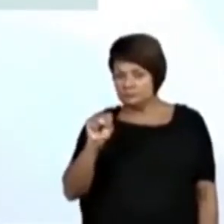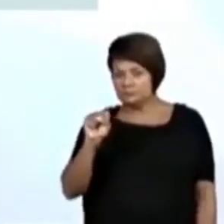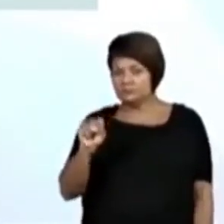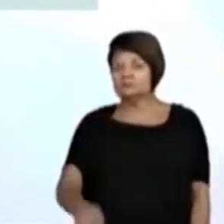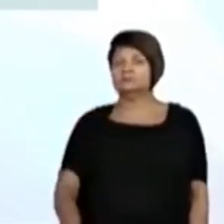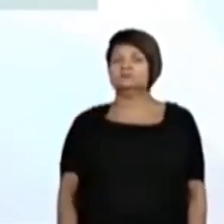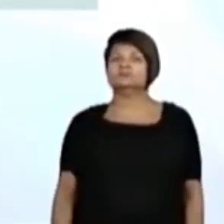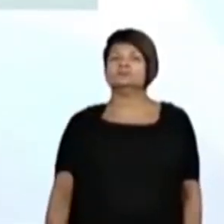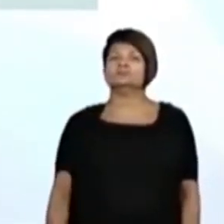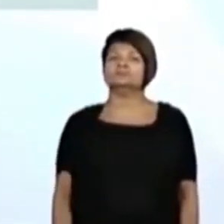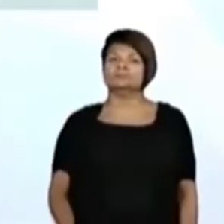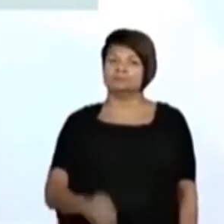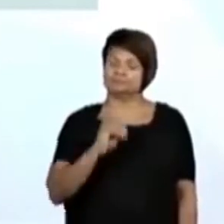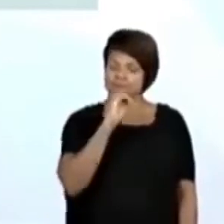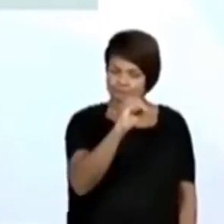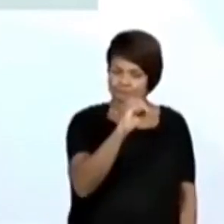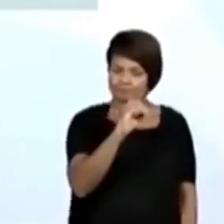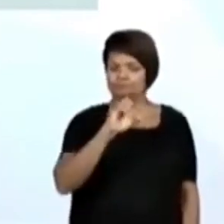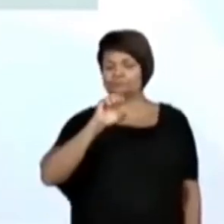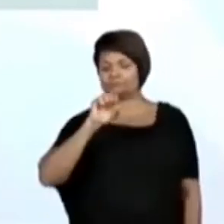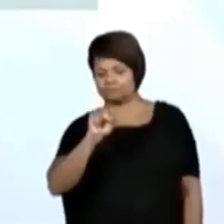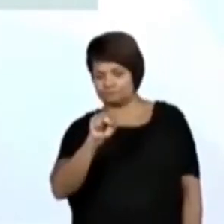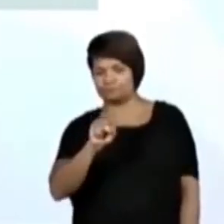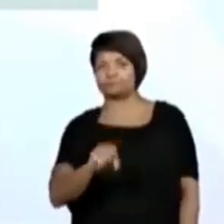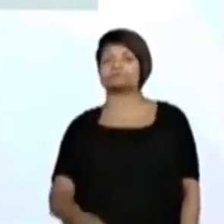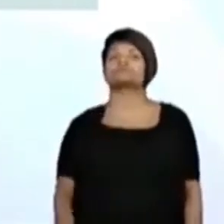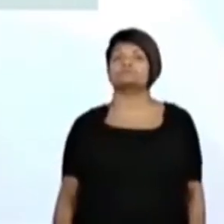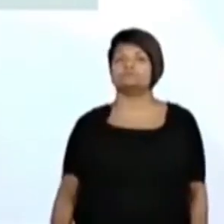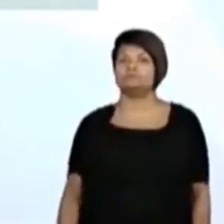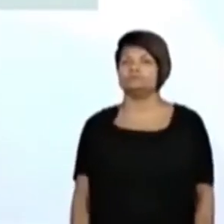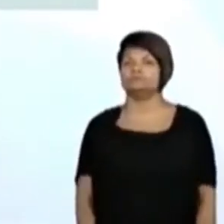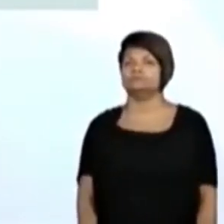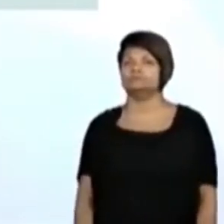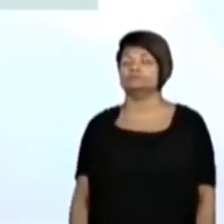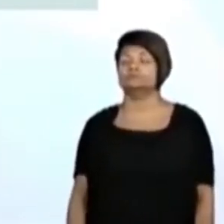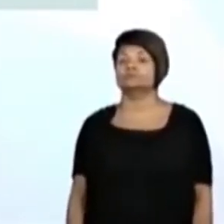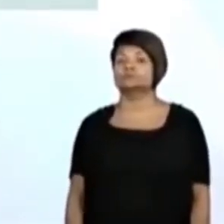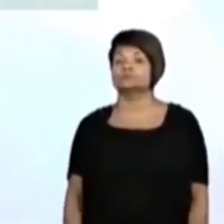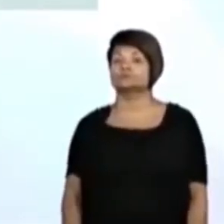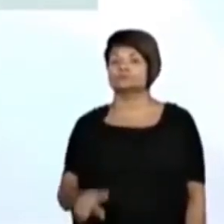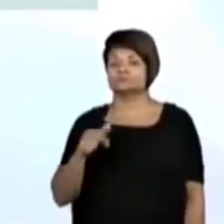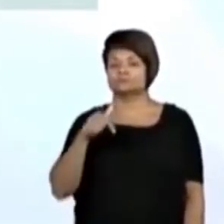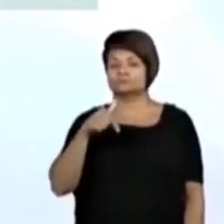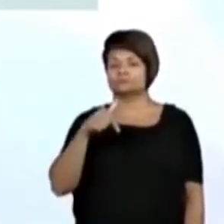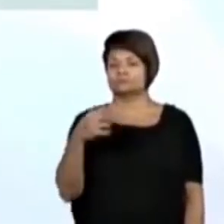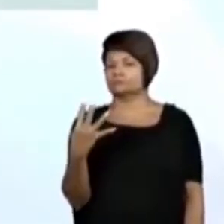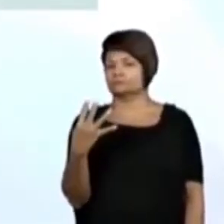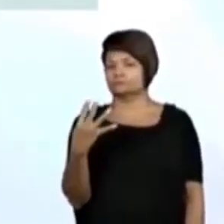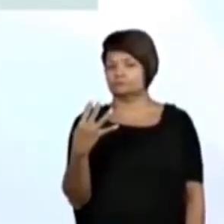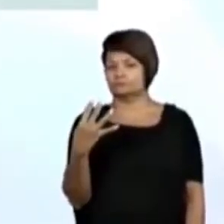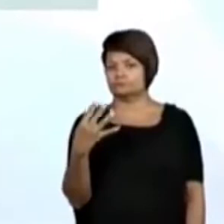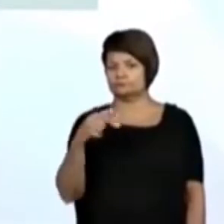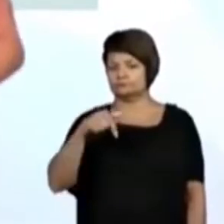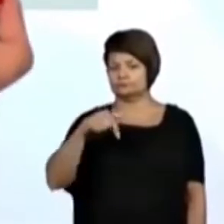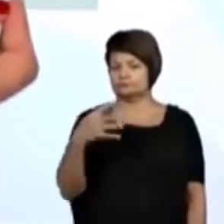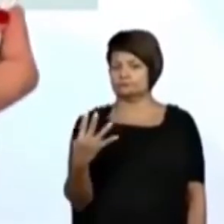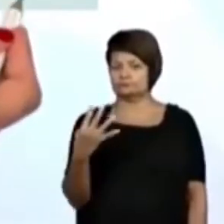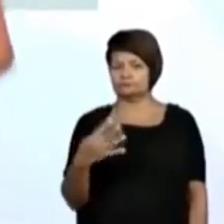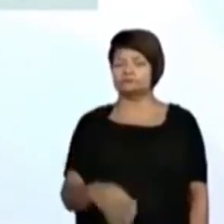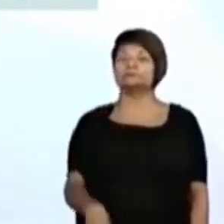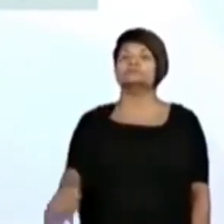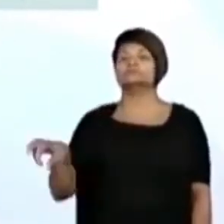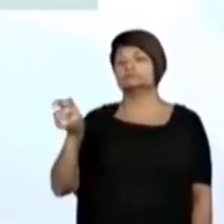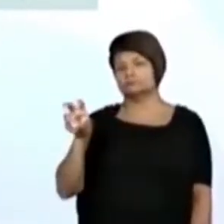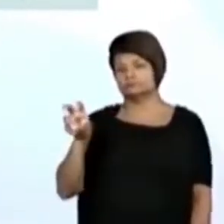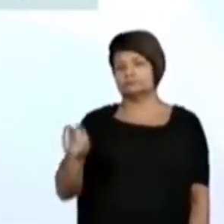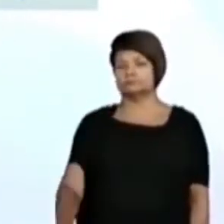8. É melhor ler separado esse daqui. 0, 8. E esses dois juntos? 70 e 4. E por último?